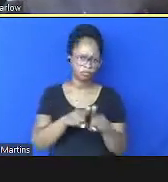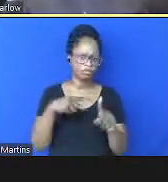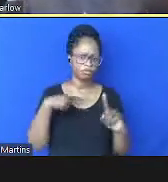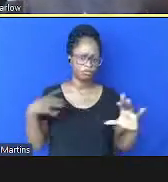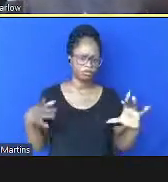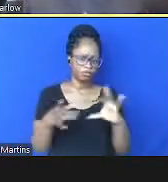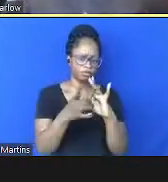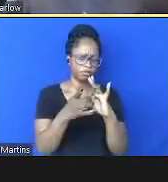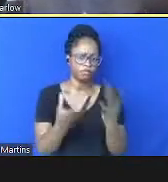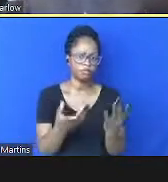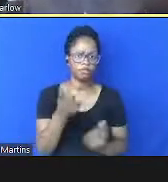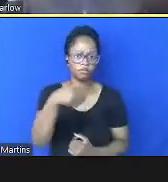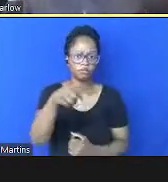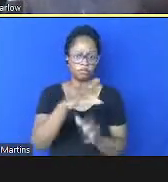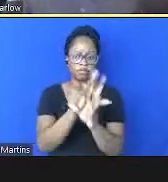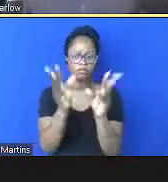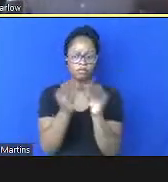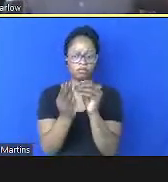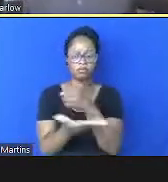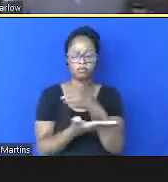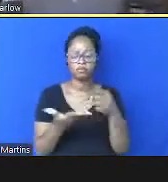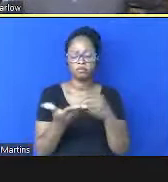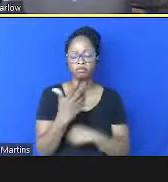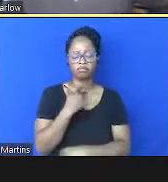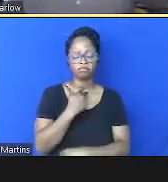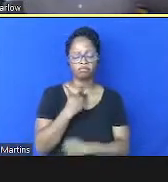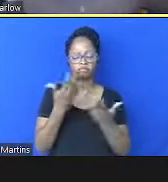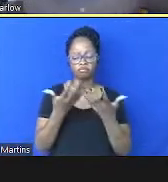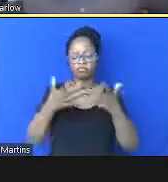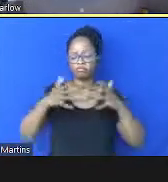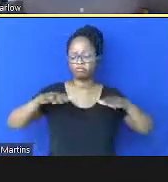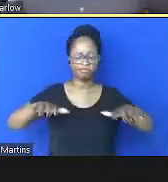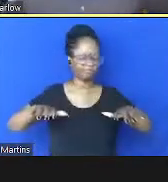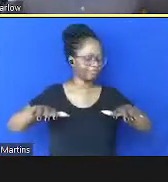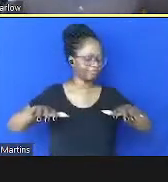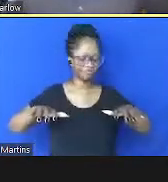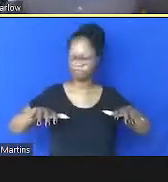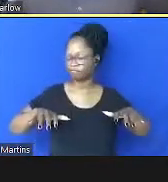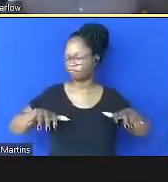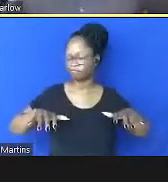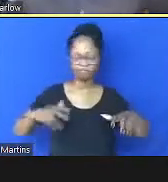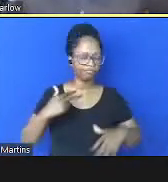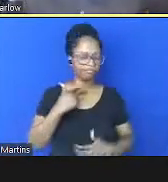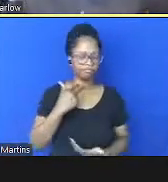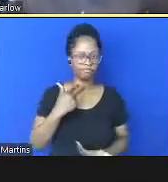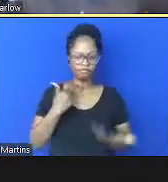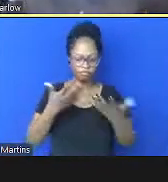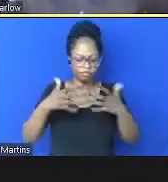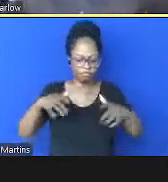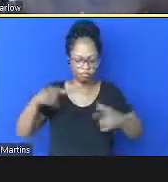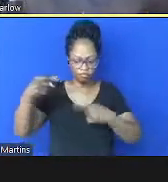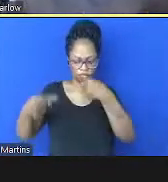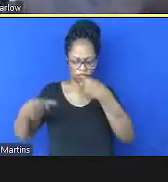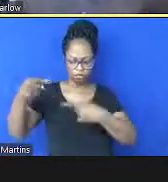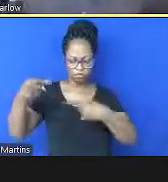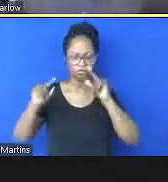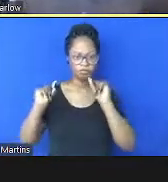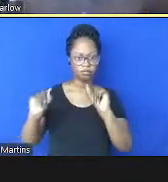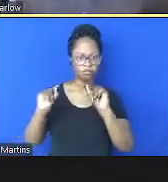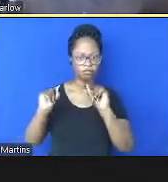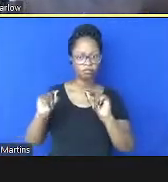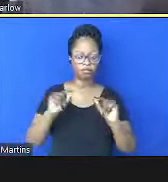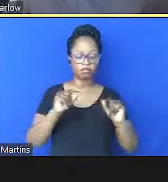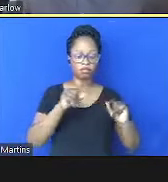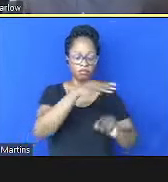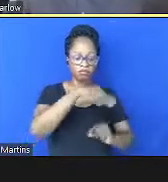não pode separar as dinâmicas políticas de padrões de